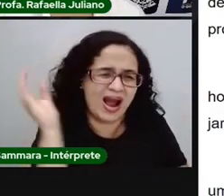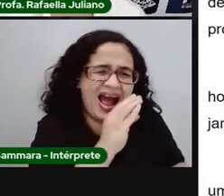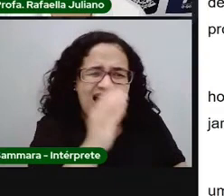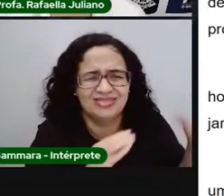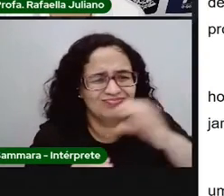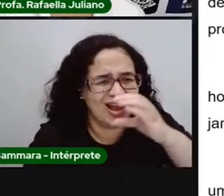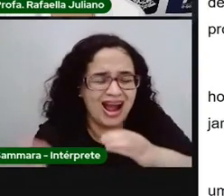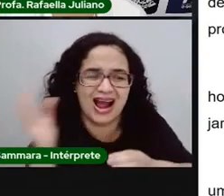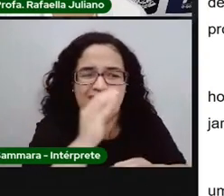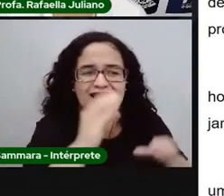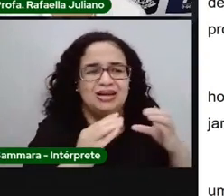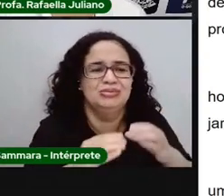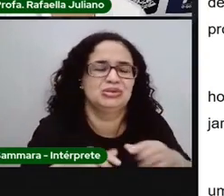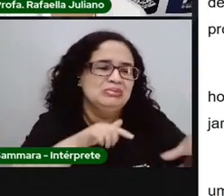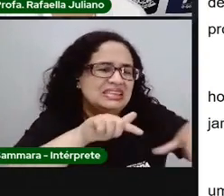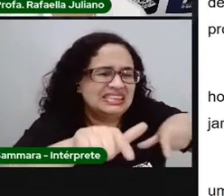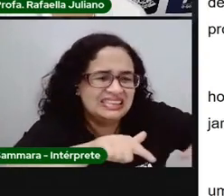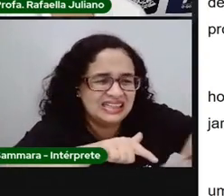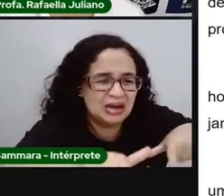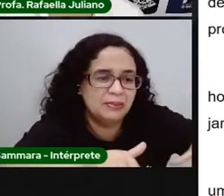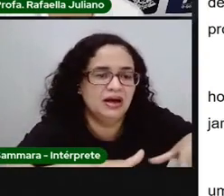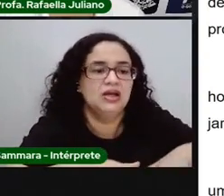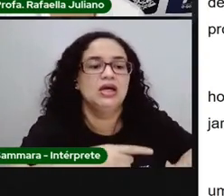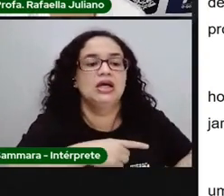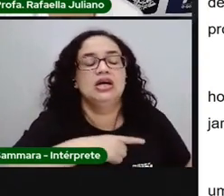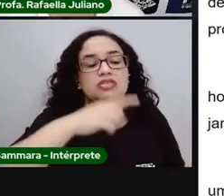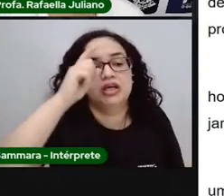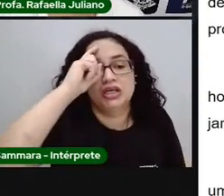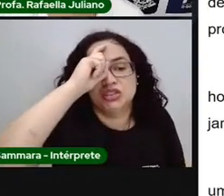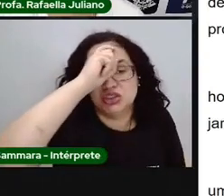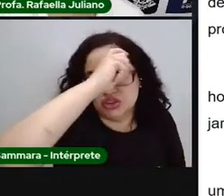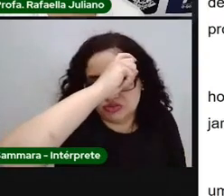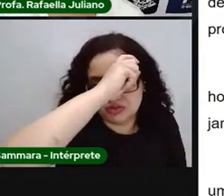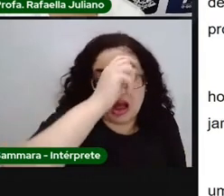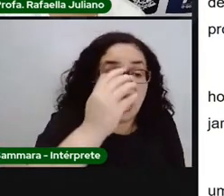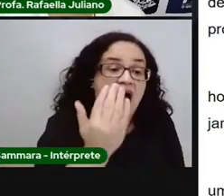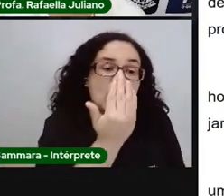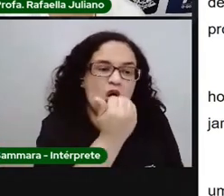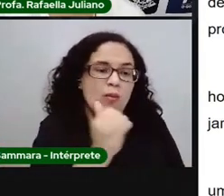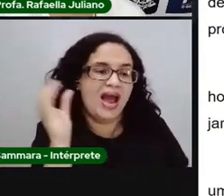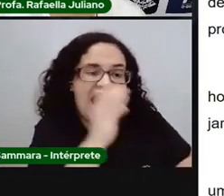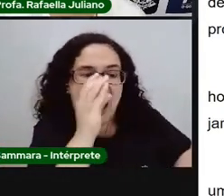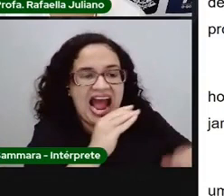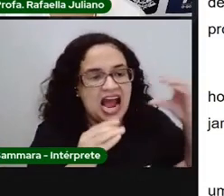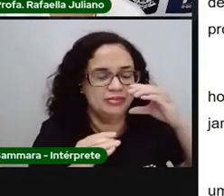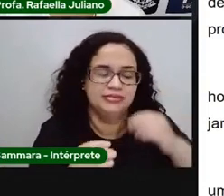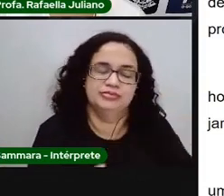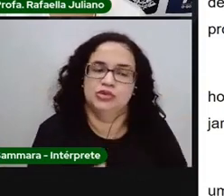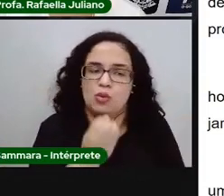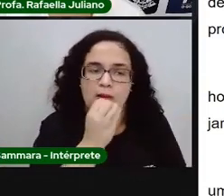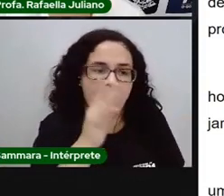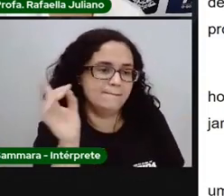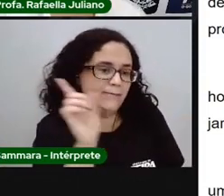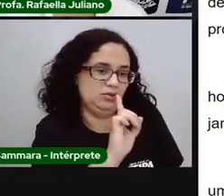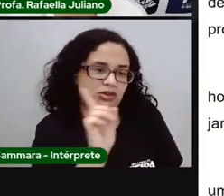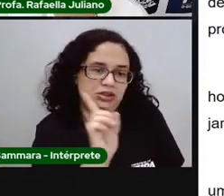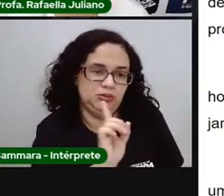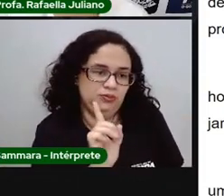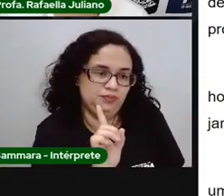coisa para fazer e às vezes acaba se alimentando de maneira rápida e de uma maneira que não é saudável, né galerinha?